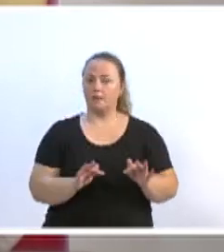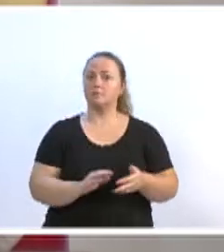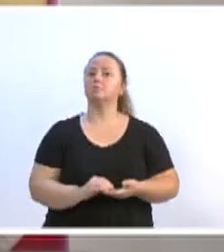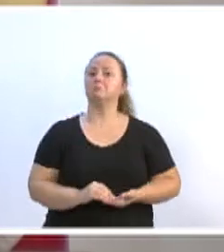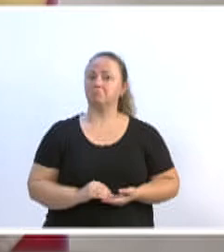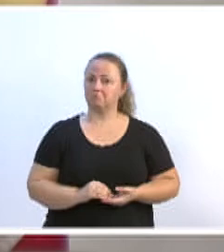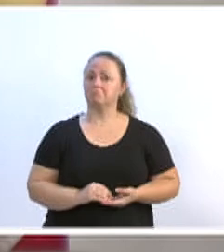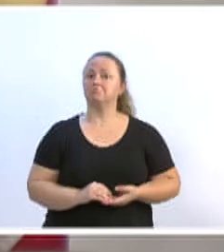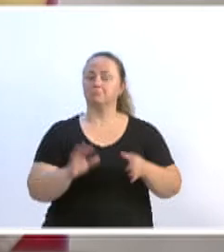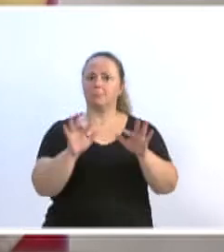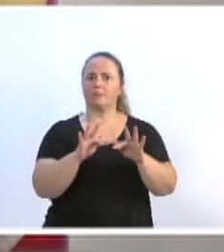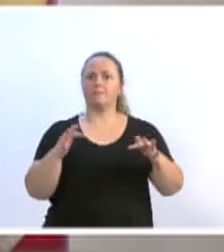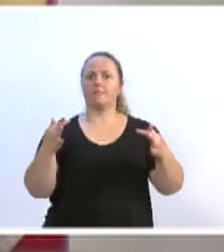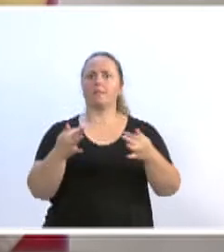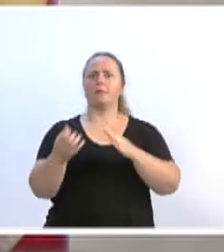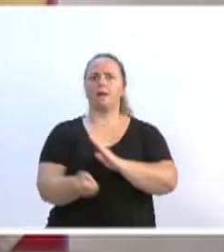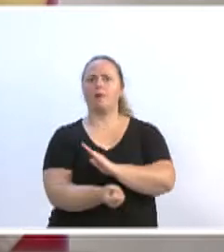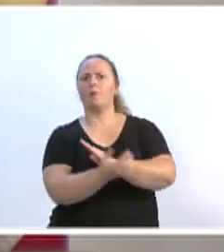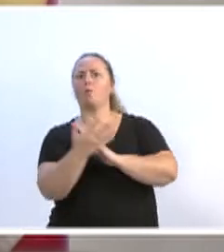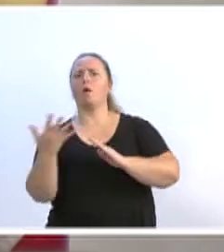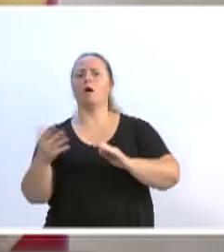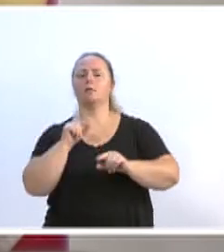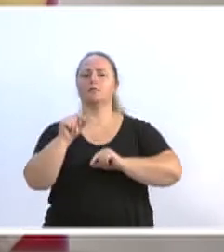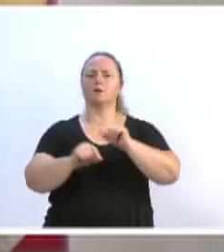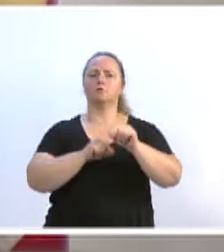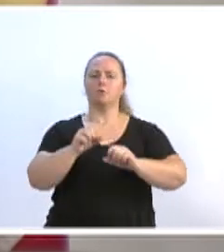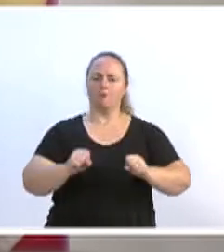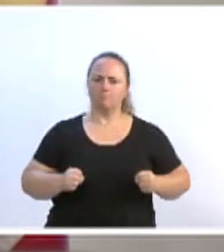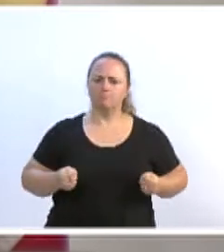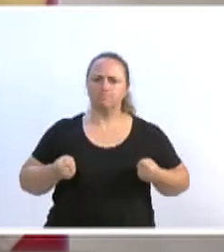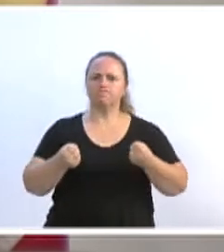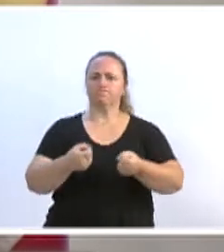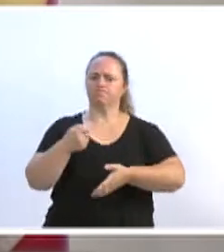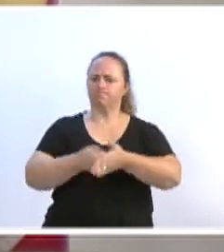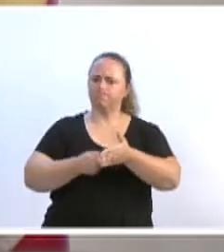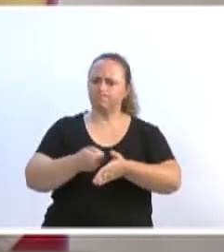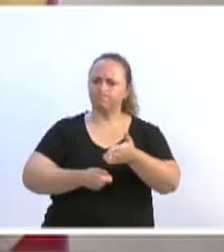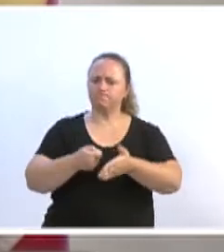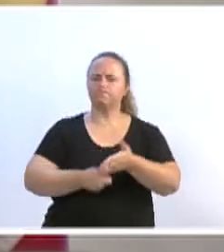mobilizado para defender os princípios e valores familiares. Muito obrigado.